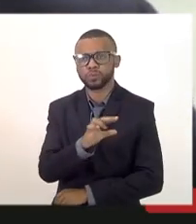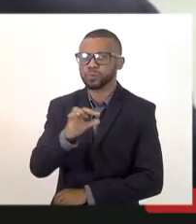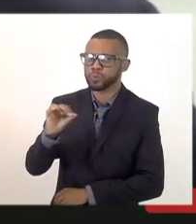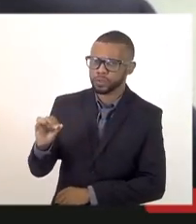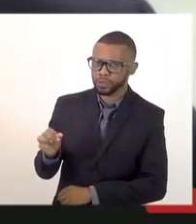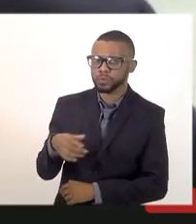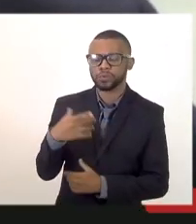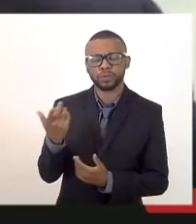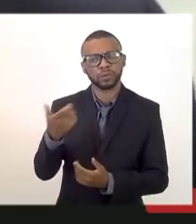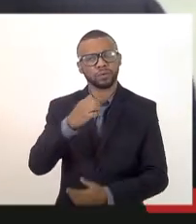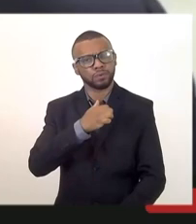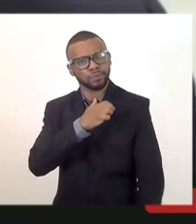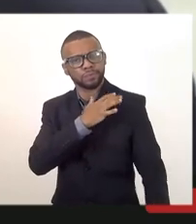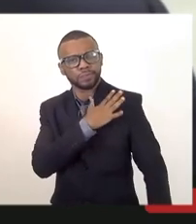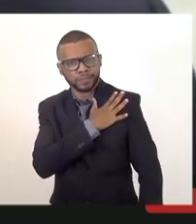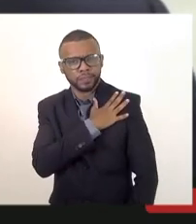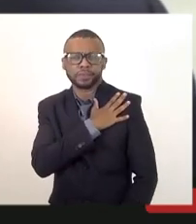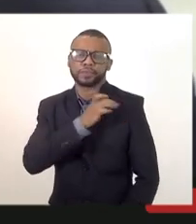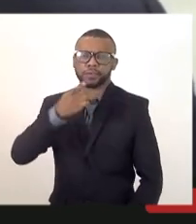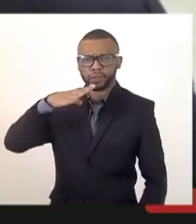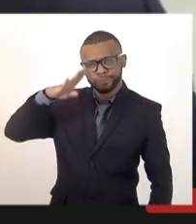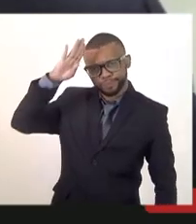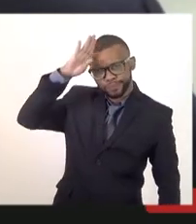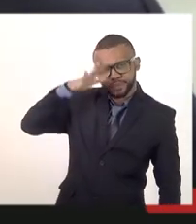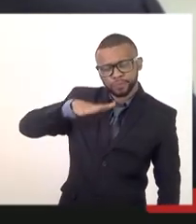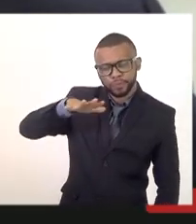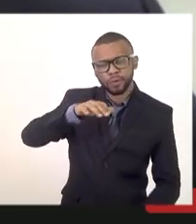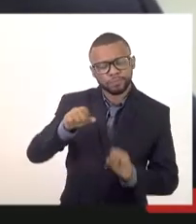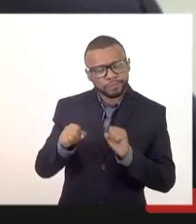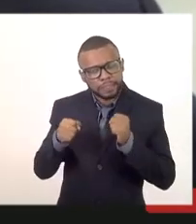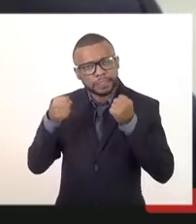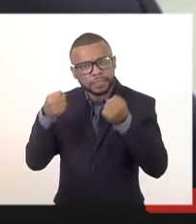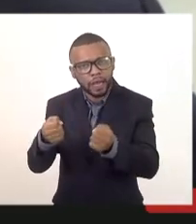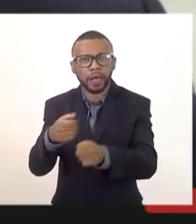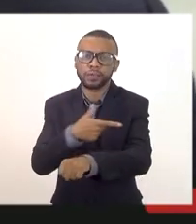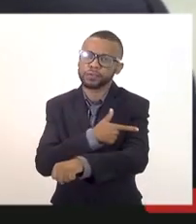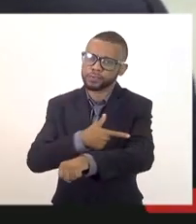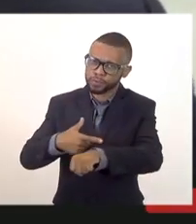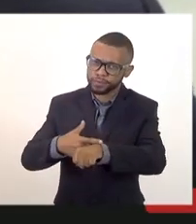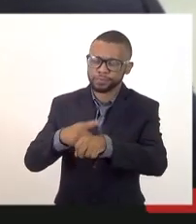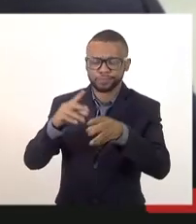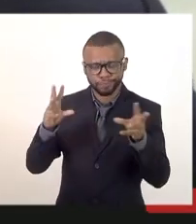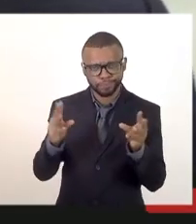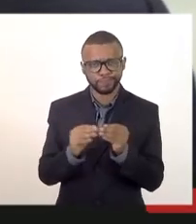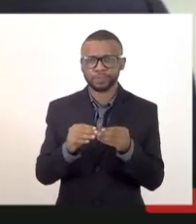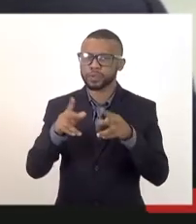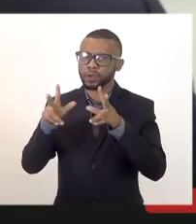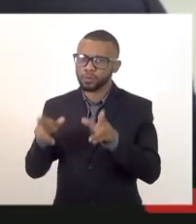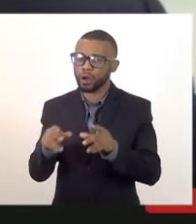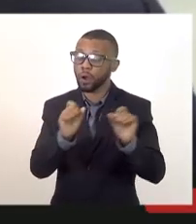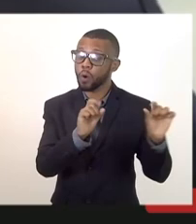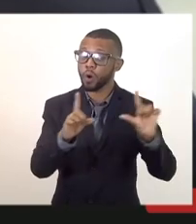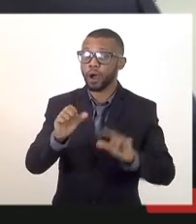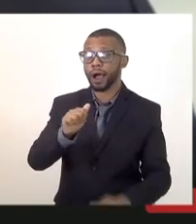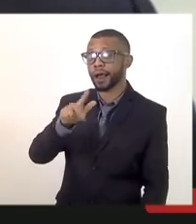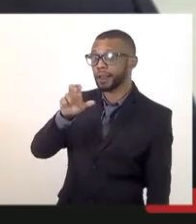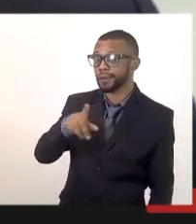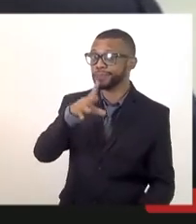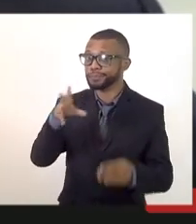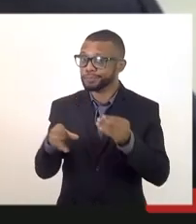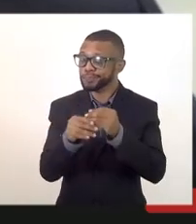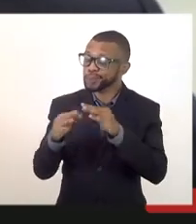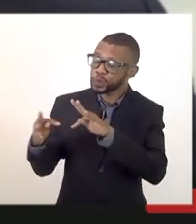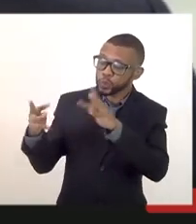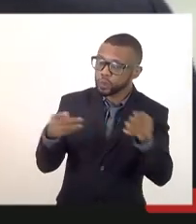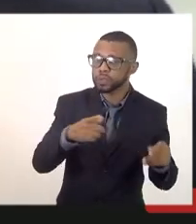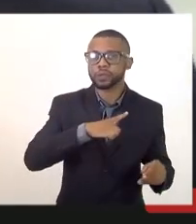comandante geral do corpo de bombeiros tem um bombeiro dedicado e um cara gentil e bacana como o Alan só fazer esse adendo porque todos que estão aqui tem